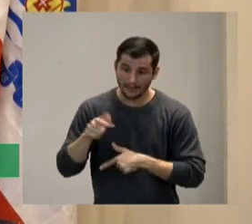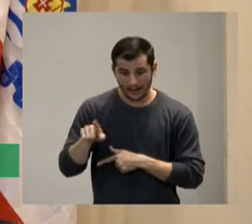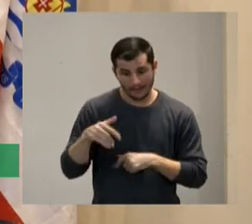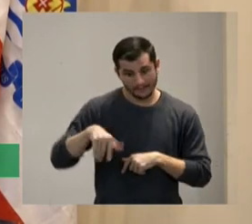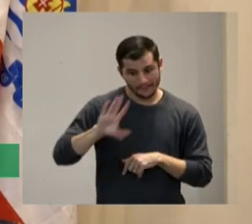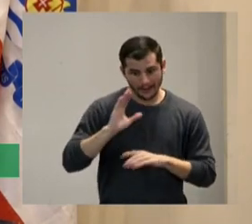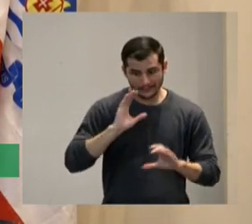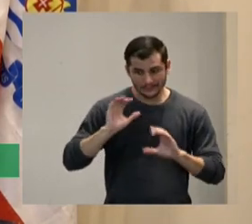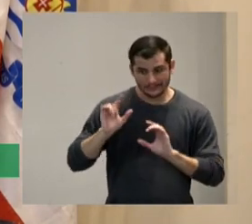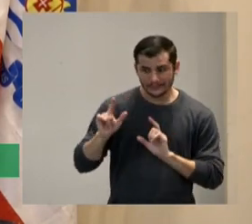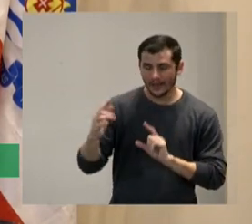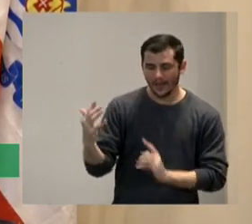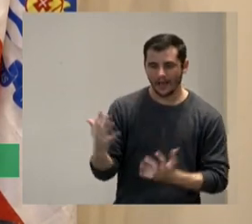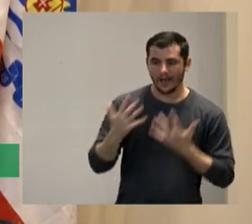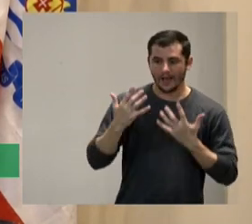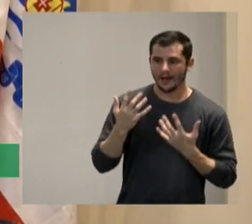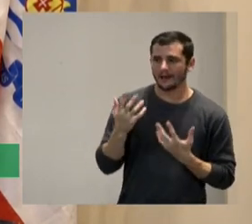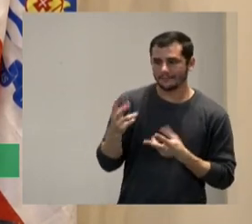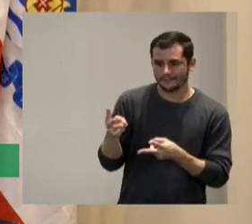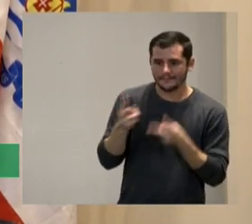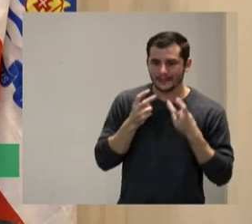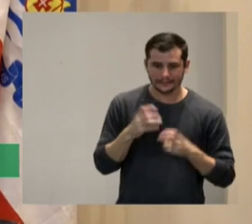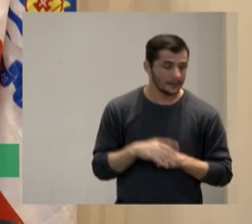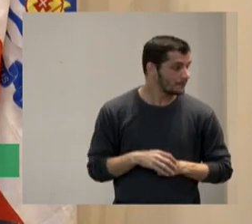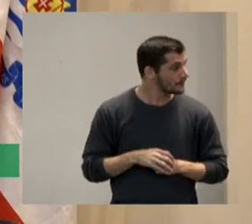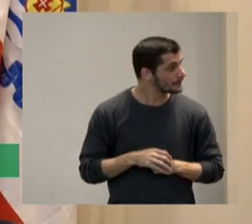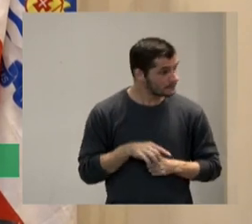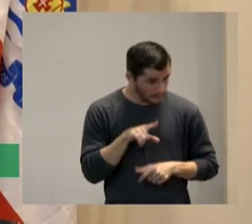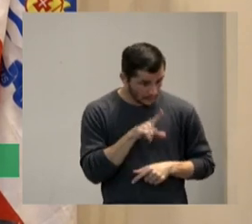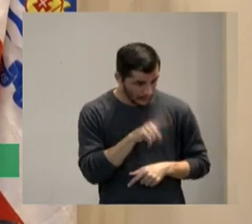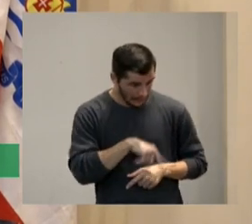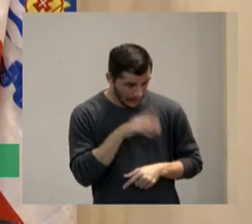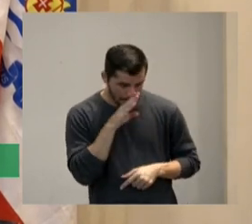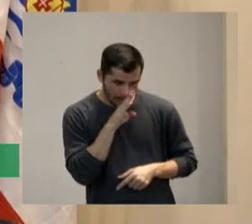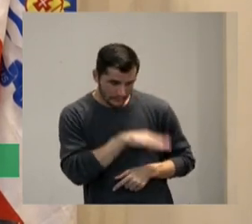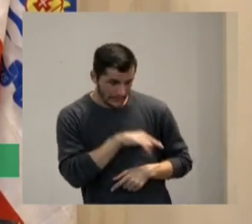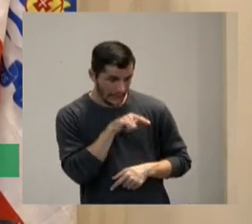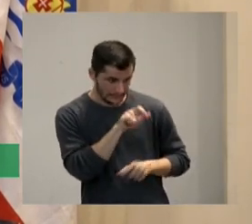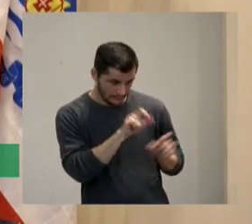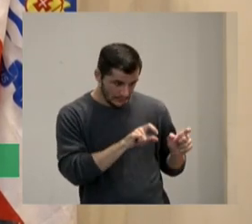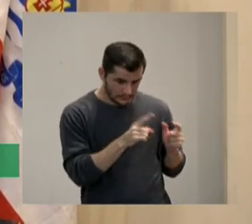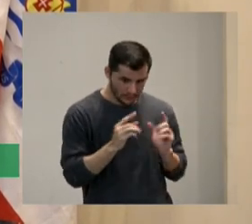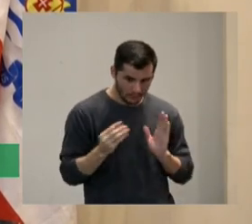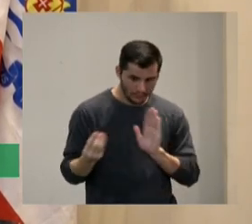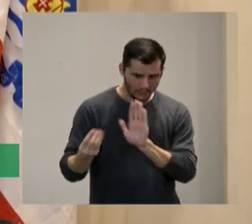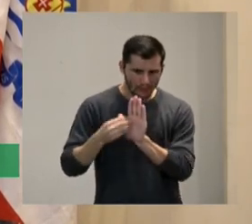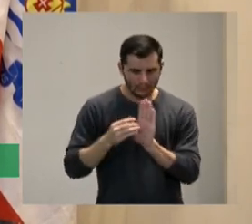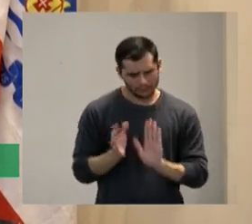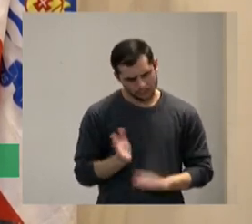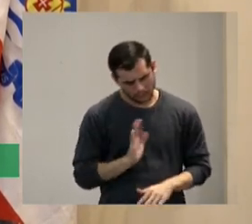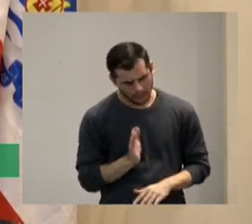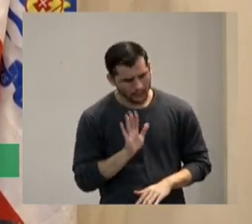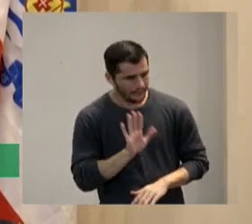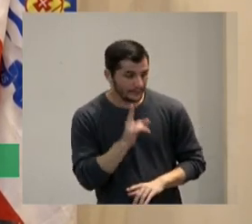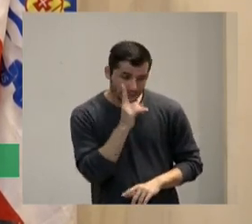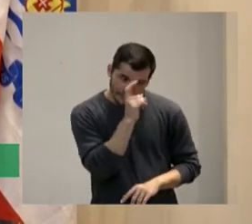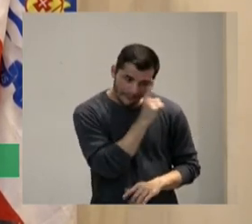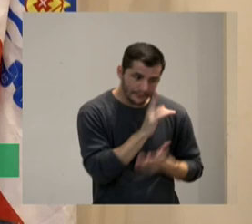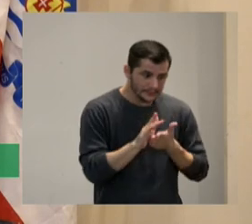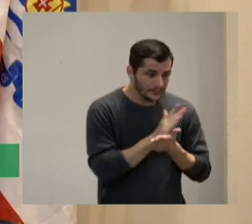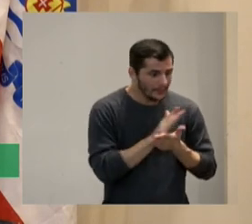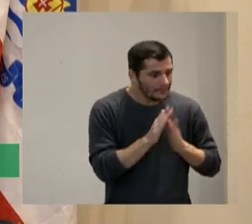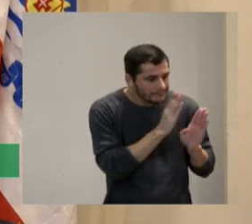maldade da pessoa não foi é por isso que é importante o grupo multifuncional são dificuldades que a gente vai encontrando outra